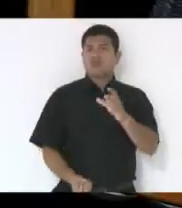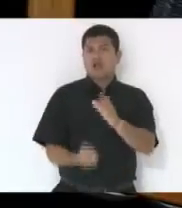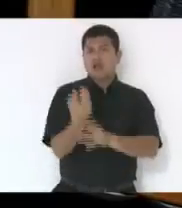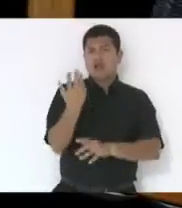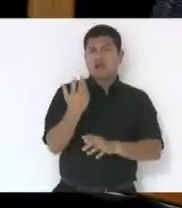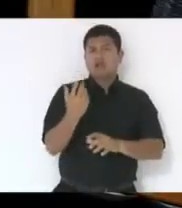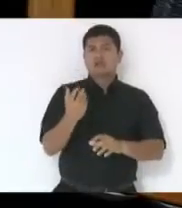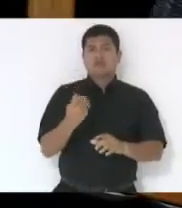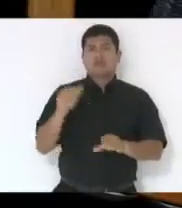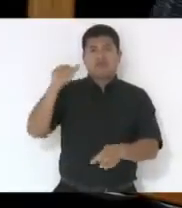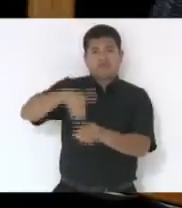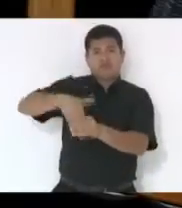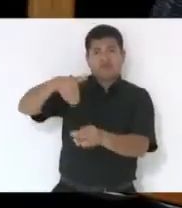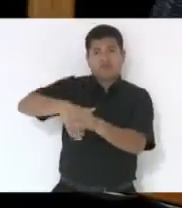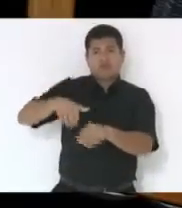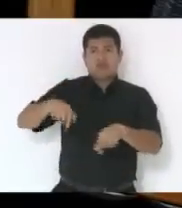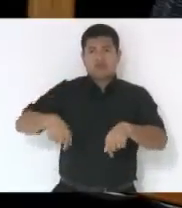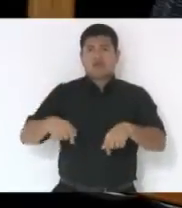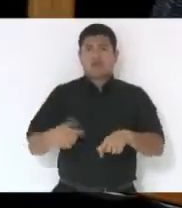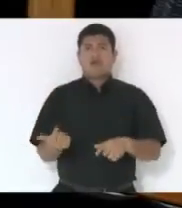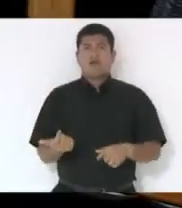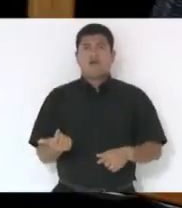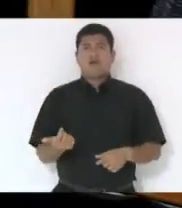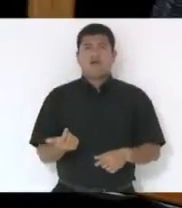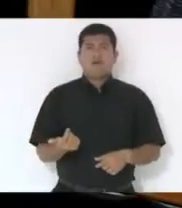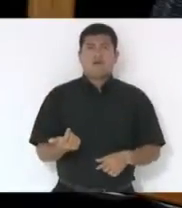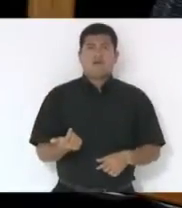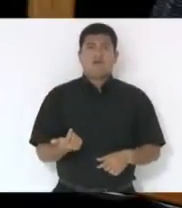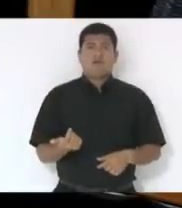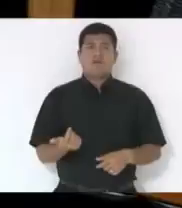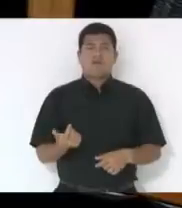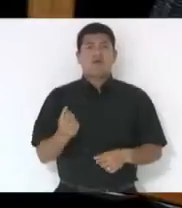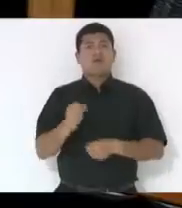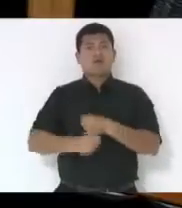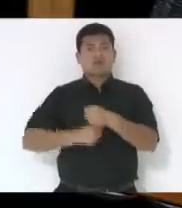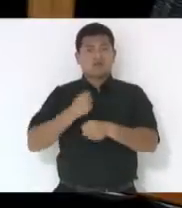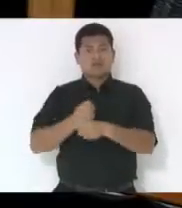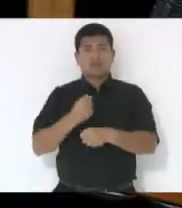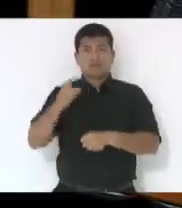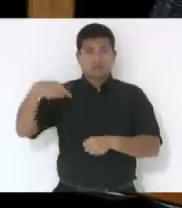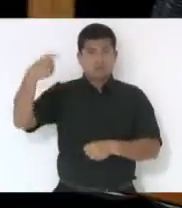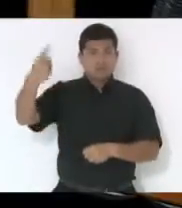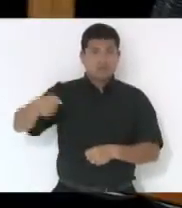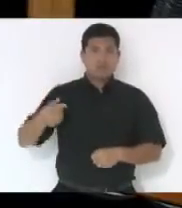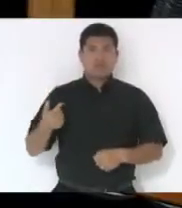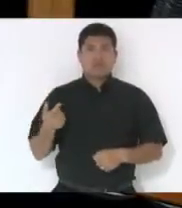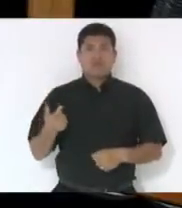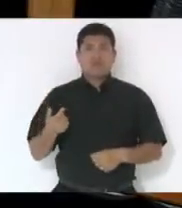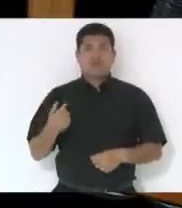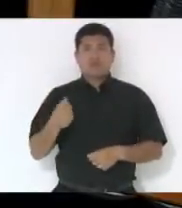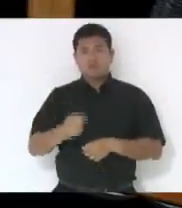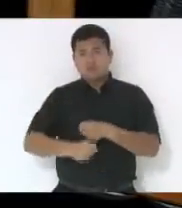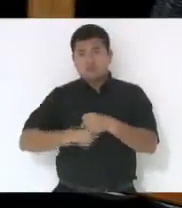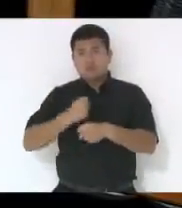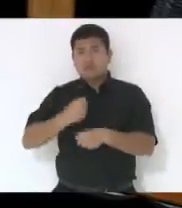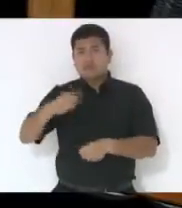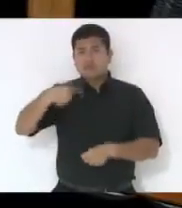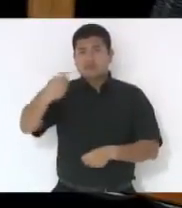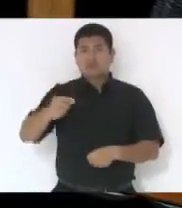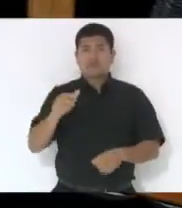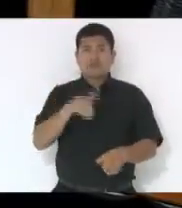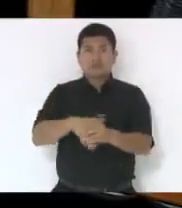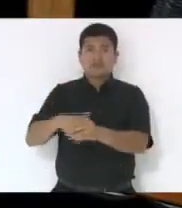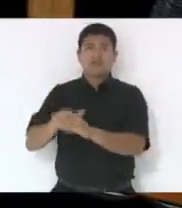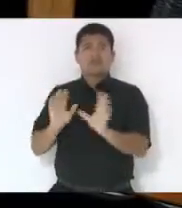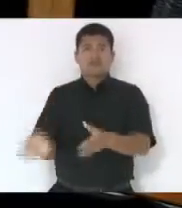vai ser votado, eu não vou votar isso aqui, porque não vou votar aqui, provavelmente no ano que vem, não é? No ano que vem, na hora que for votado, já arrecadou